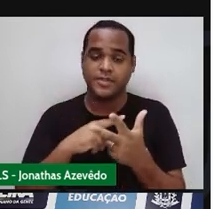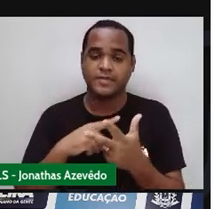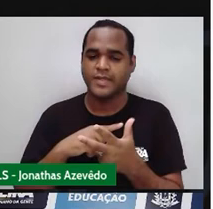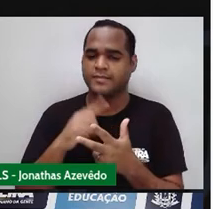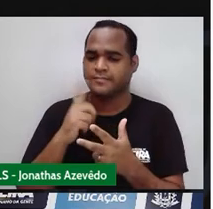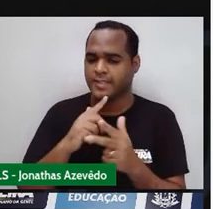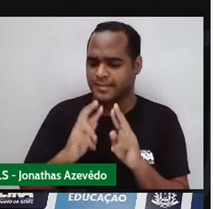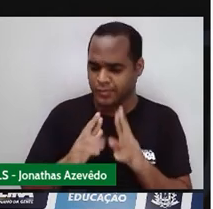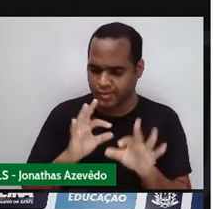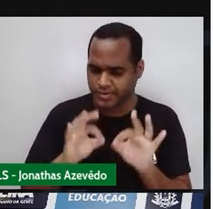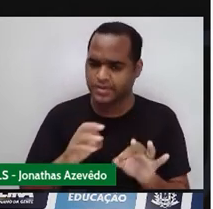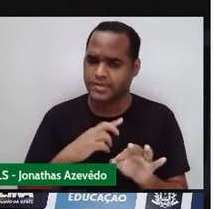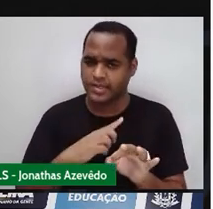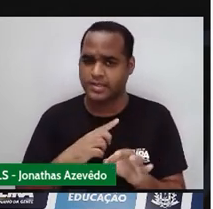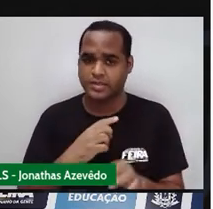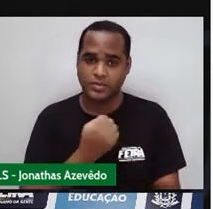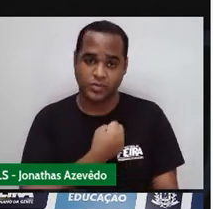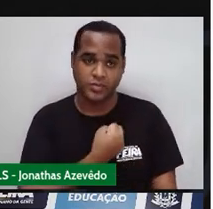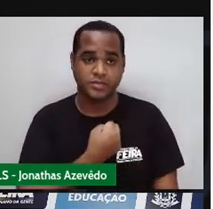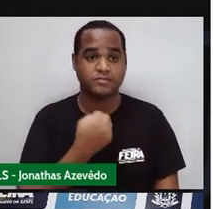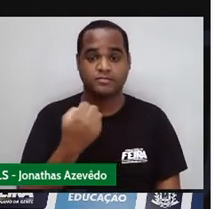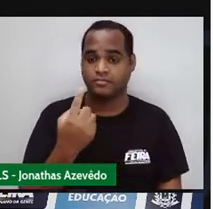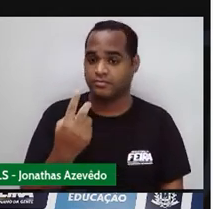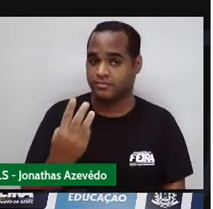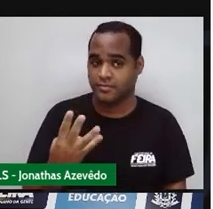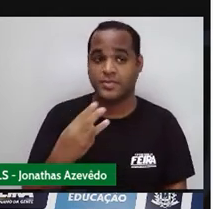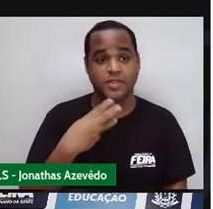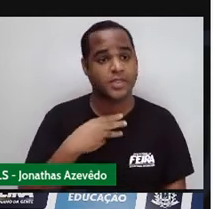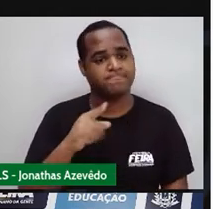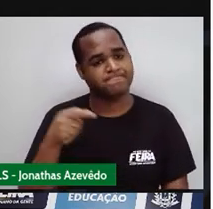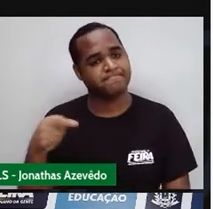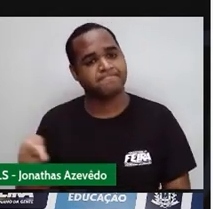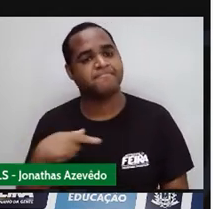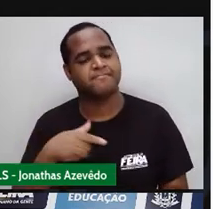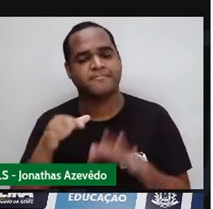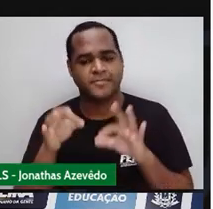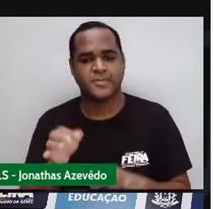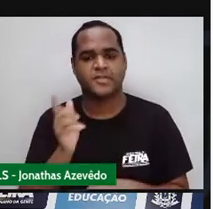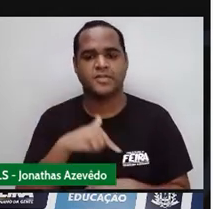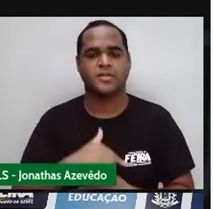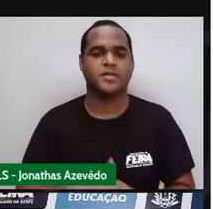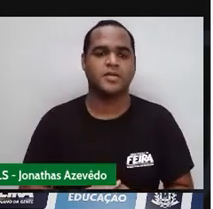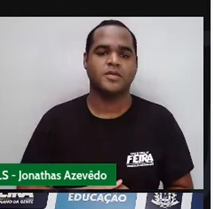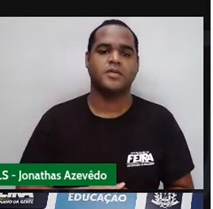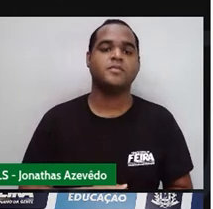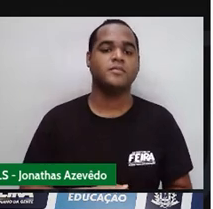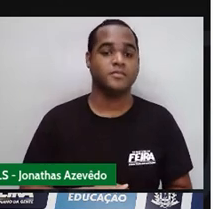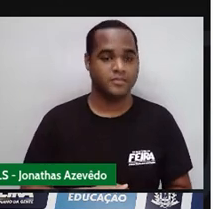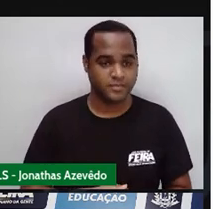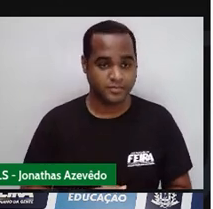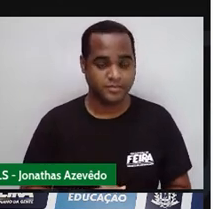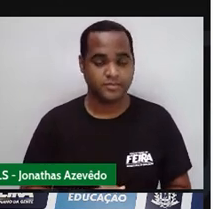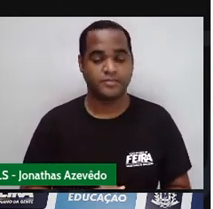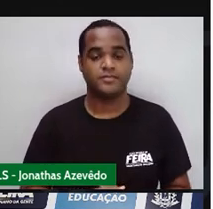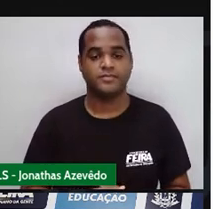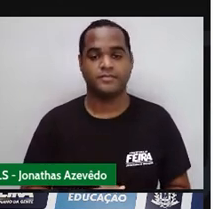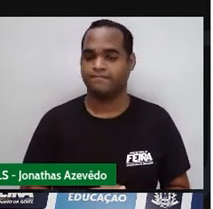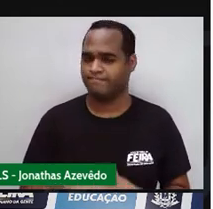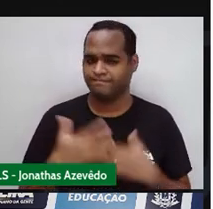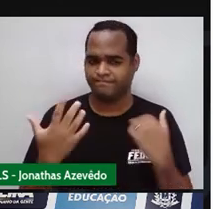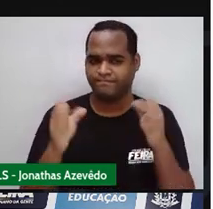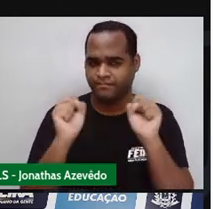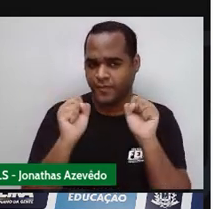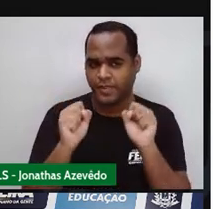Qualquer três números consecutivos Vai acontecer isso Vai dar certo Tá bom Então Se pode ser